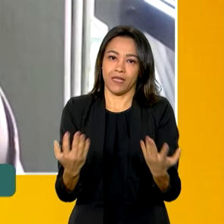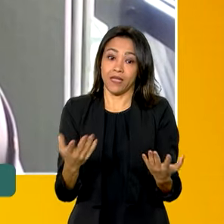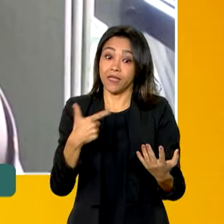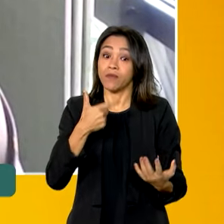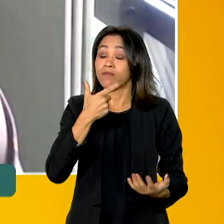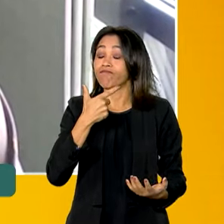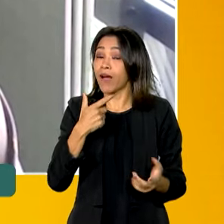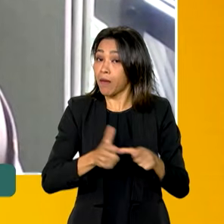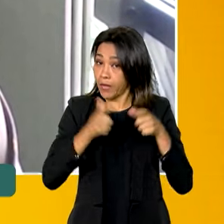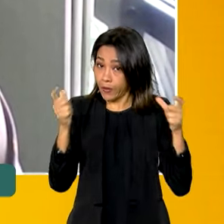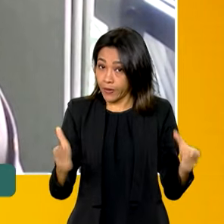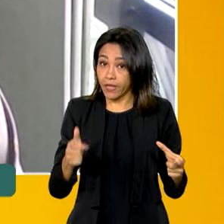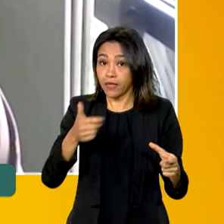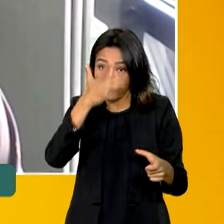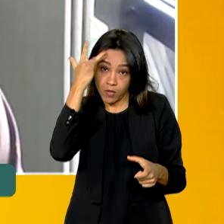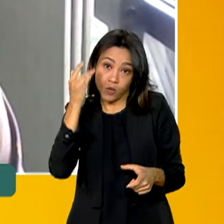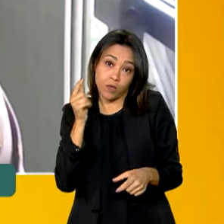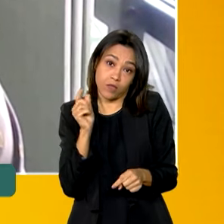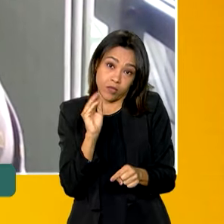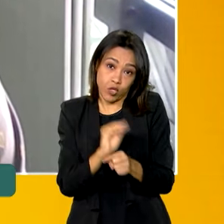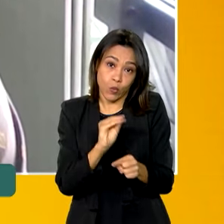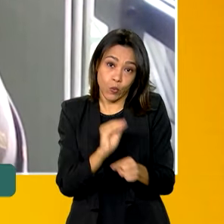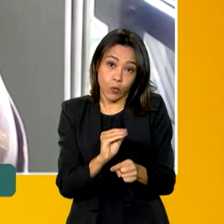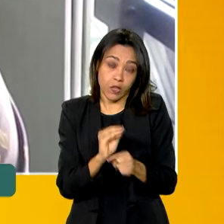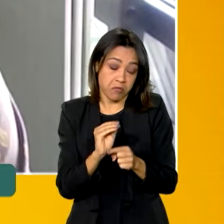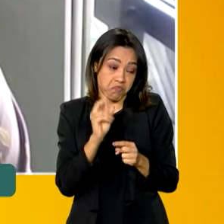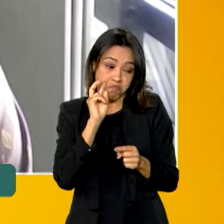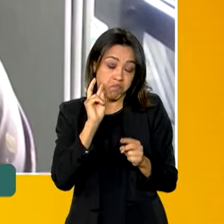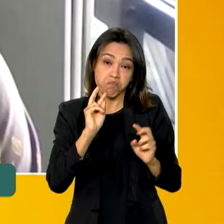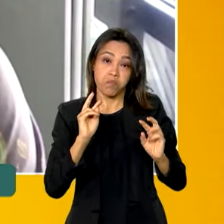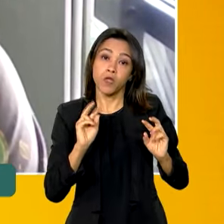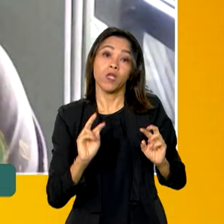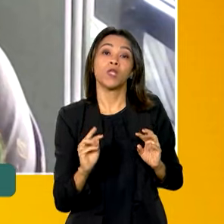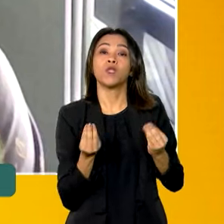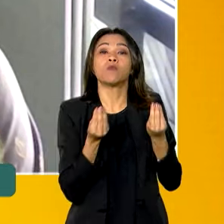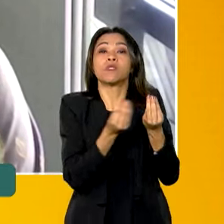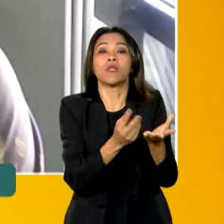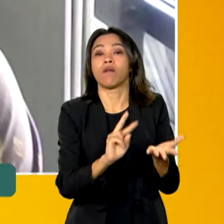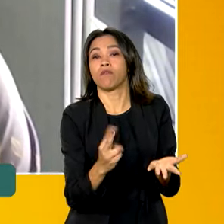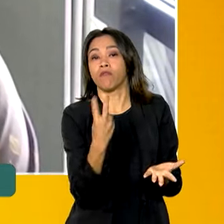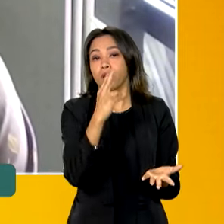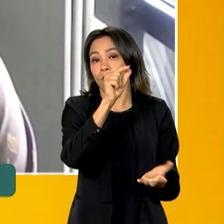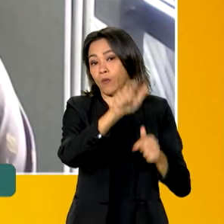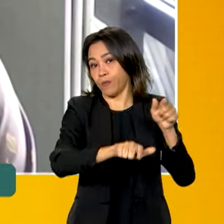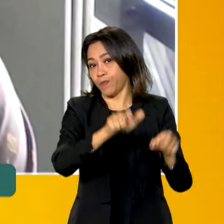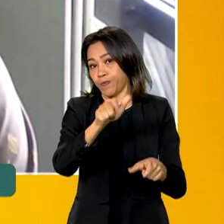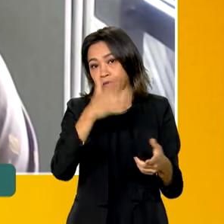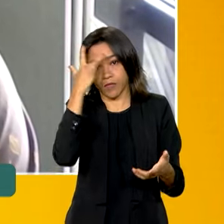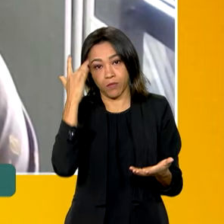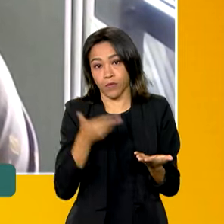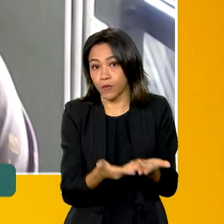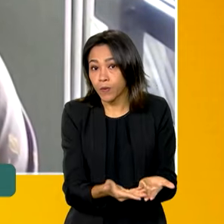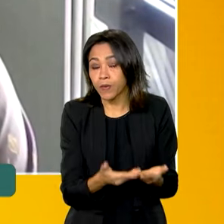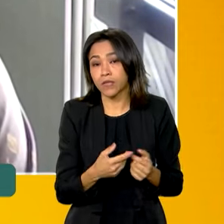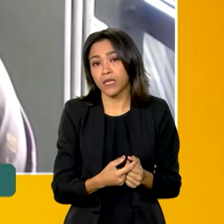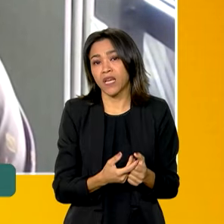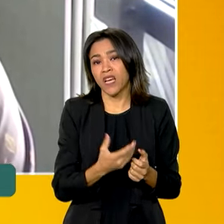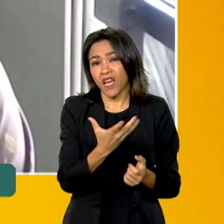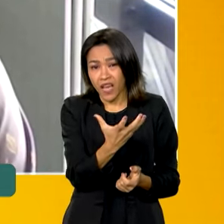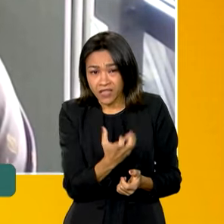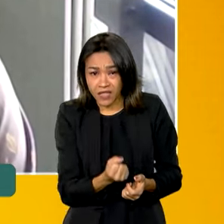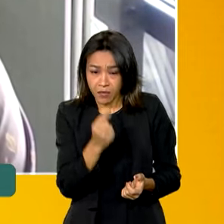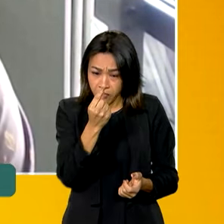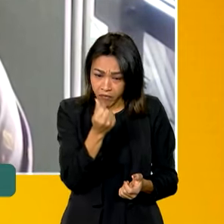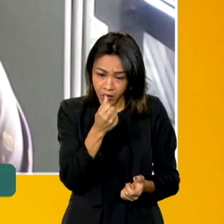não são reconhecidos, e tem uma baixa, e com isso recebe uma baixa